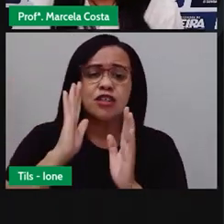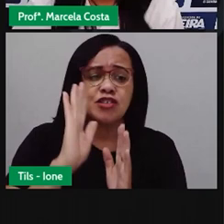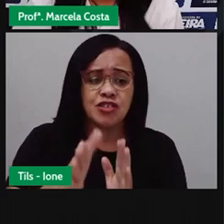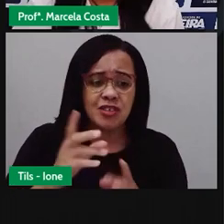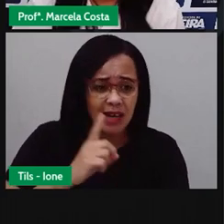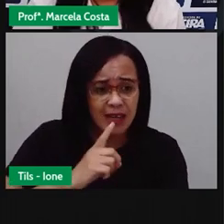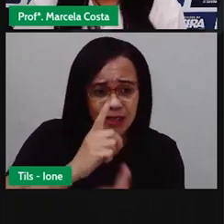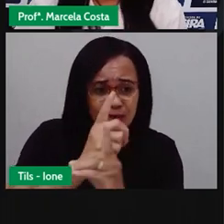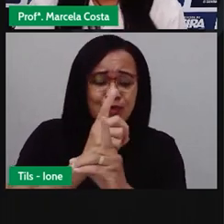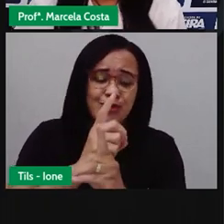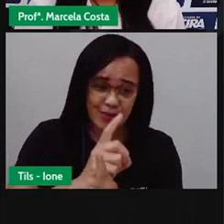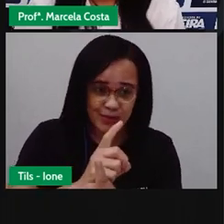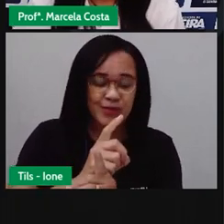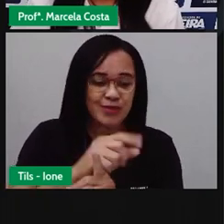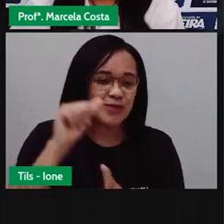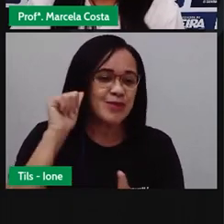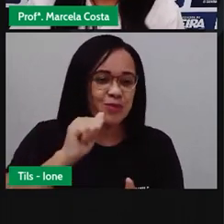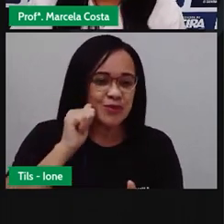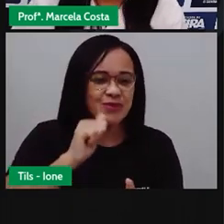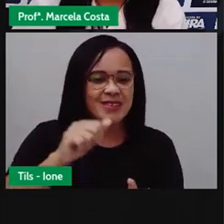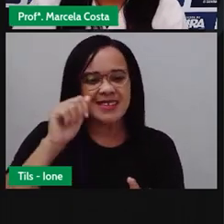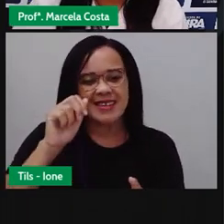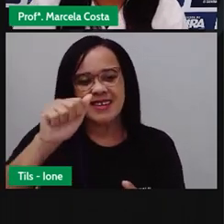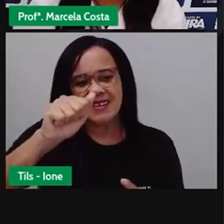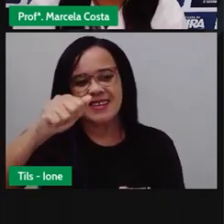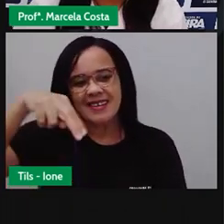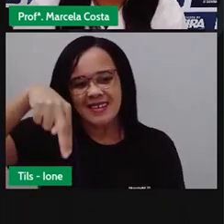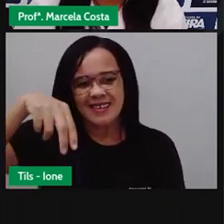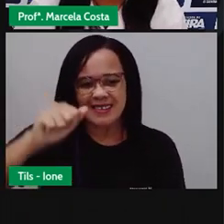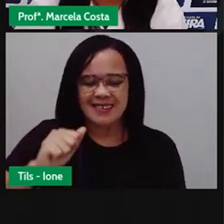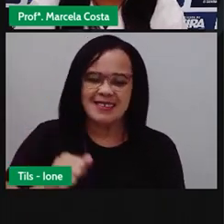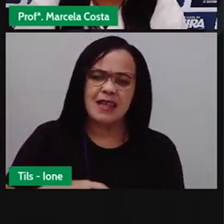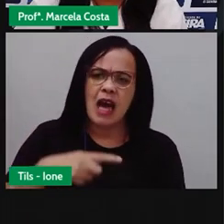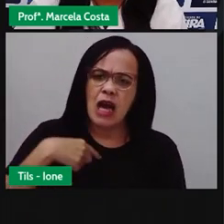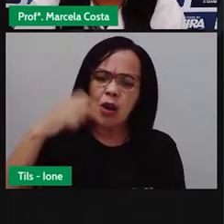Um dia, eu resolvi parar para ouvir a história dela.